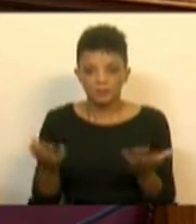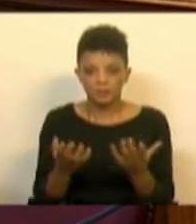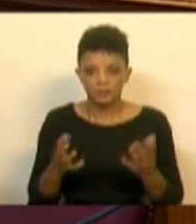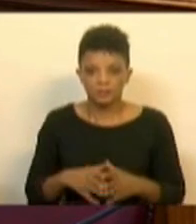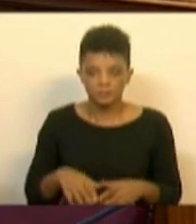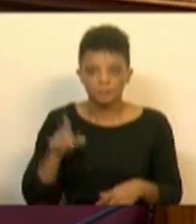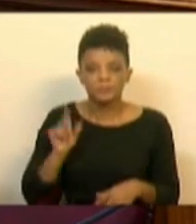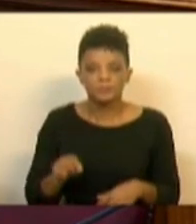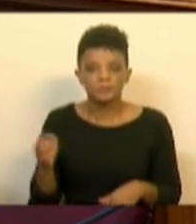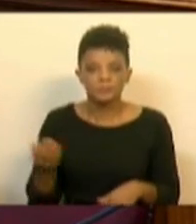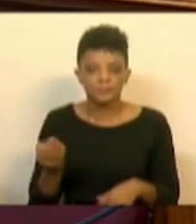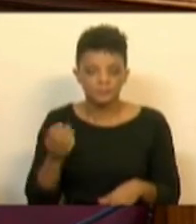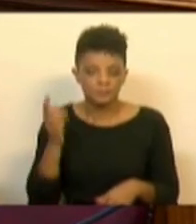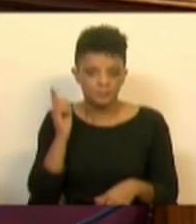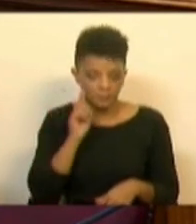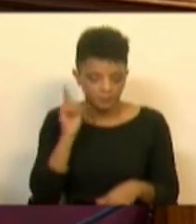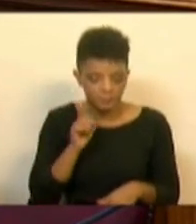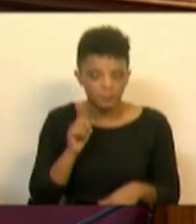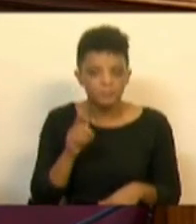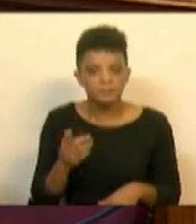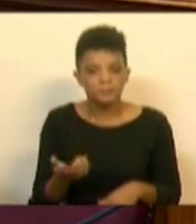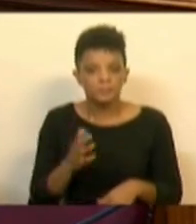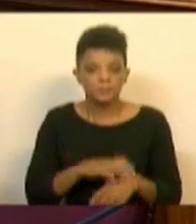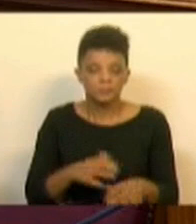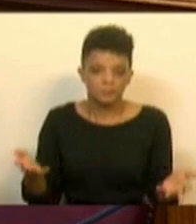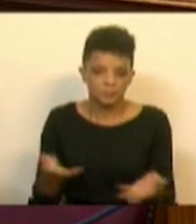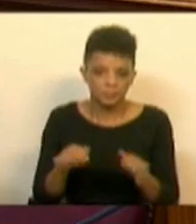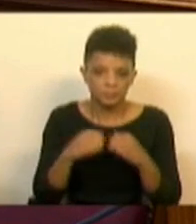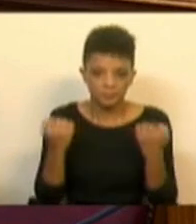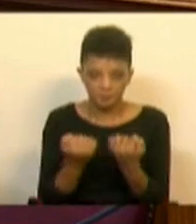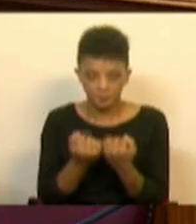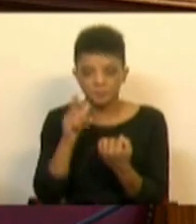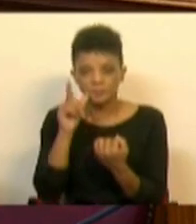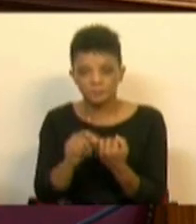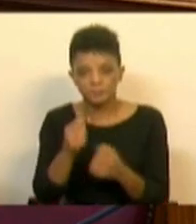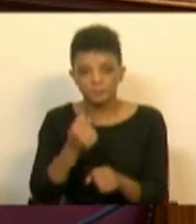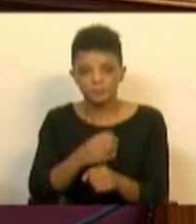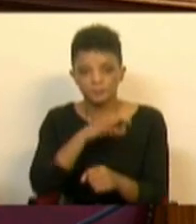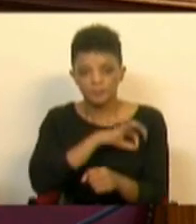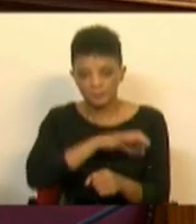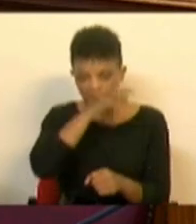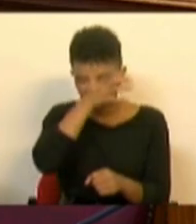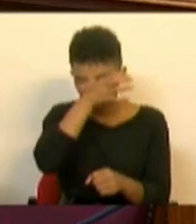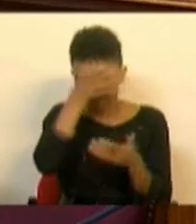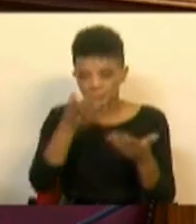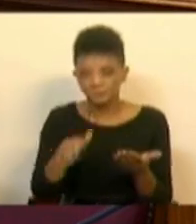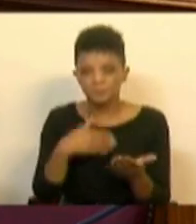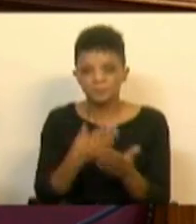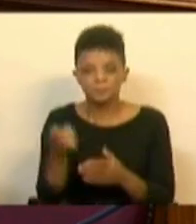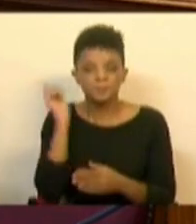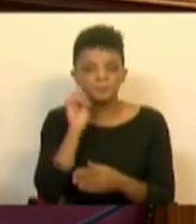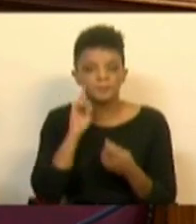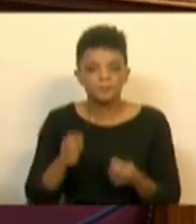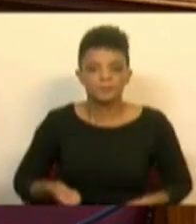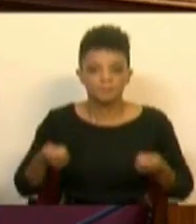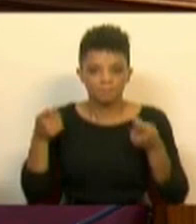É igualmente um fator particularmente importante no relacionamento social e mesmo profissional. Assim, torna-se importante